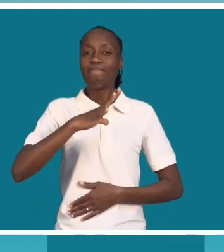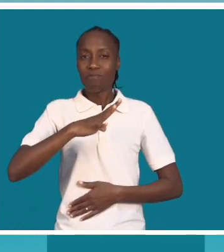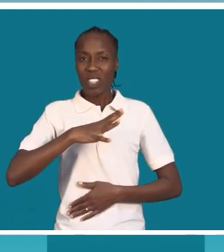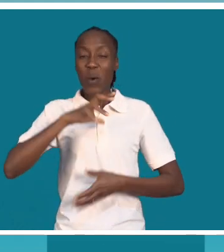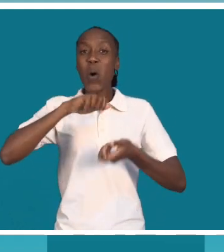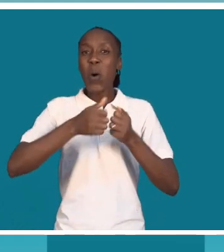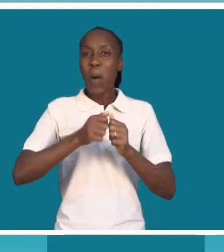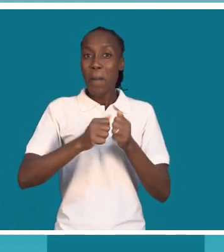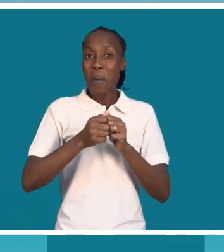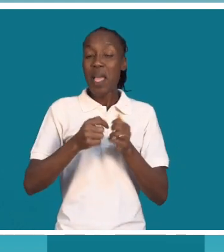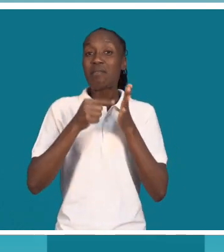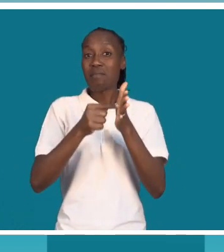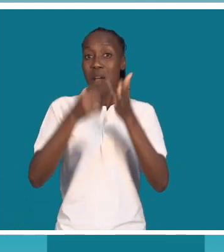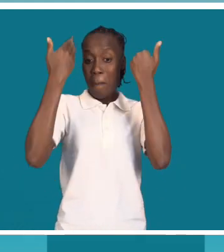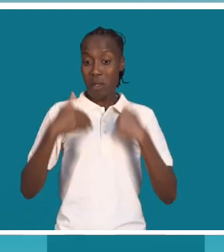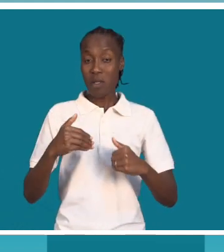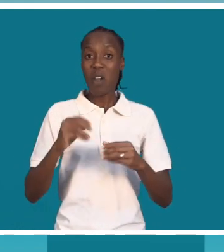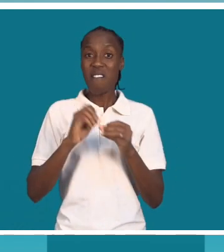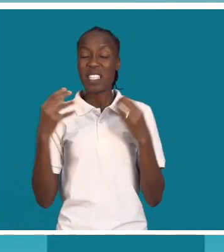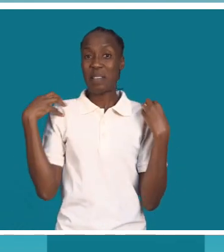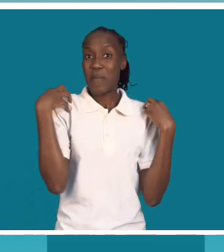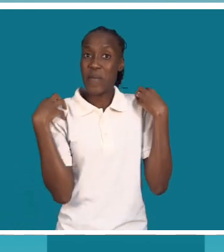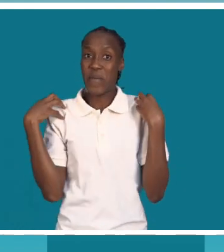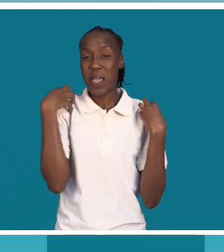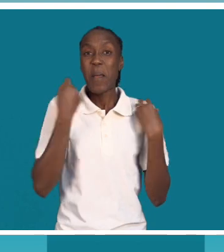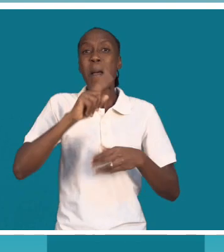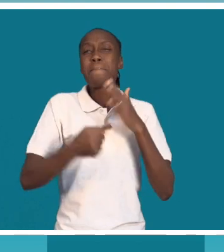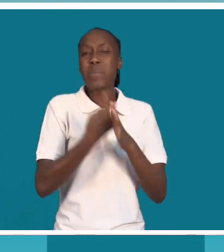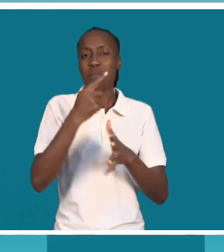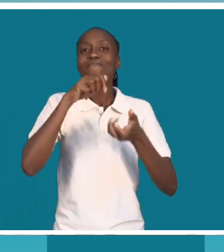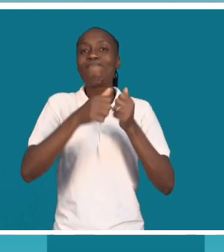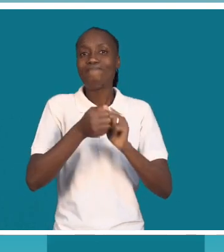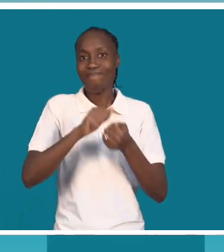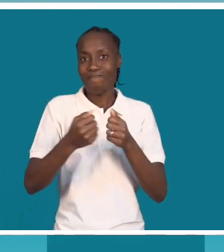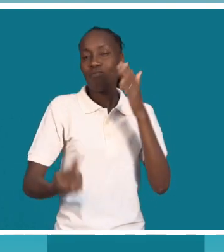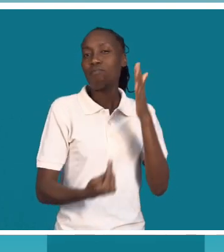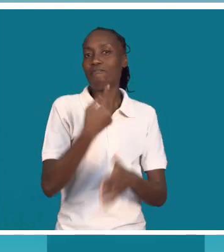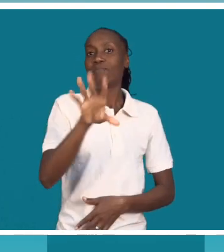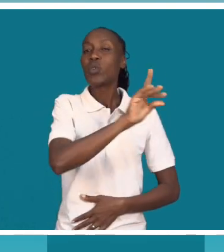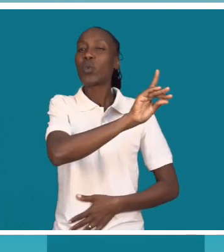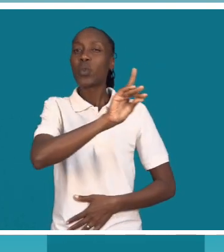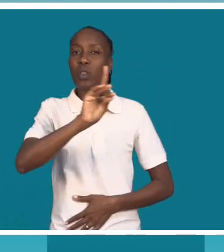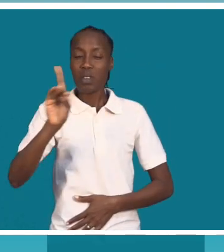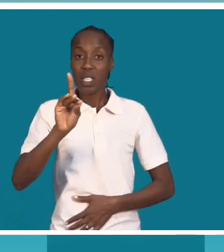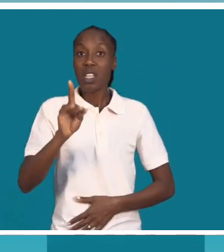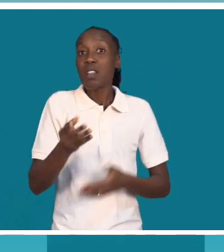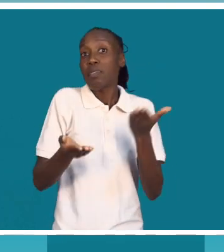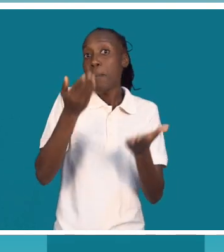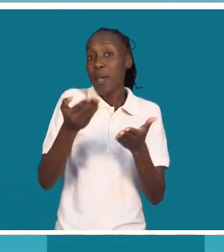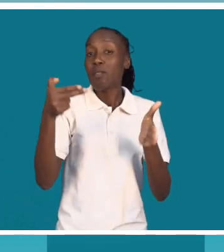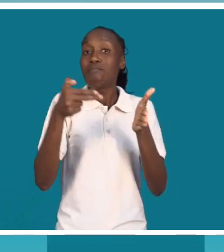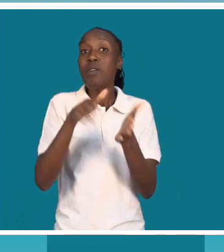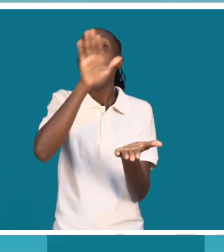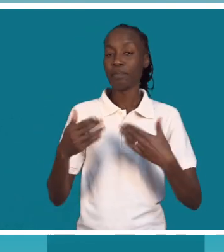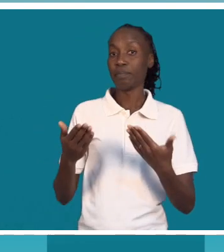que comprometa os movimentos do paciente, ele pode evoluir com uma deficiência fisicomotora. Então, tudo tem a ver com a